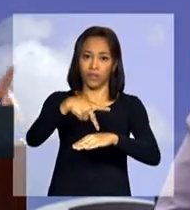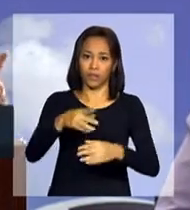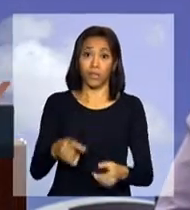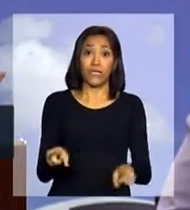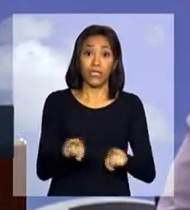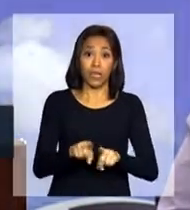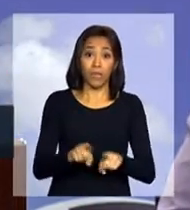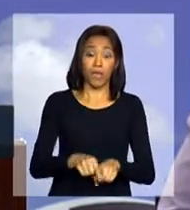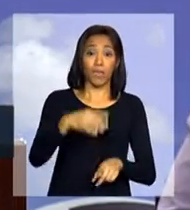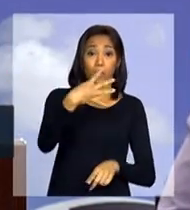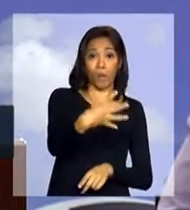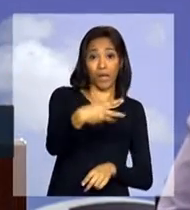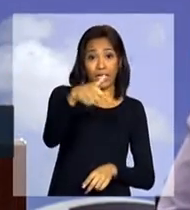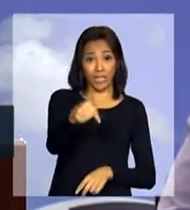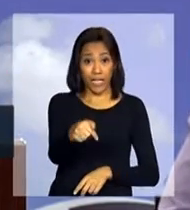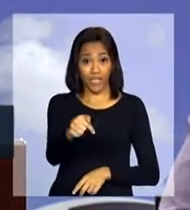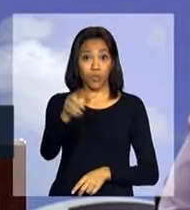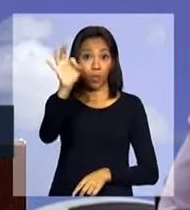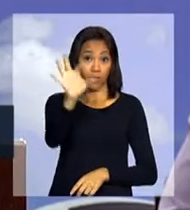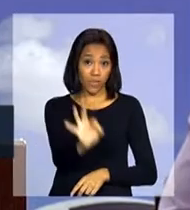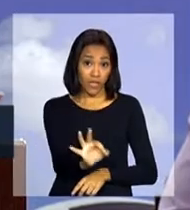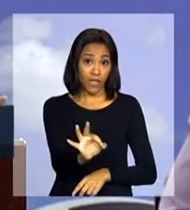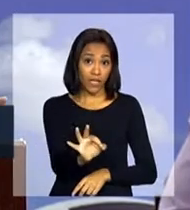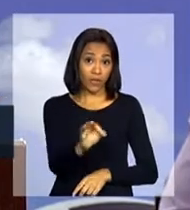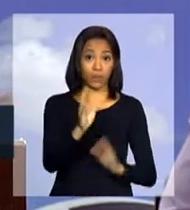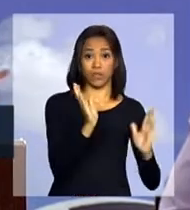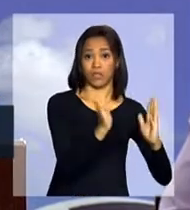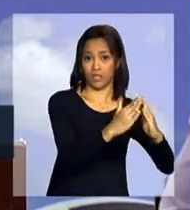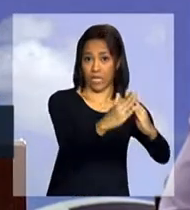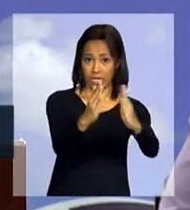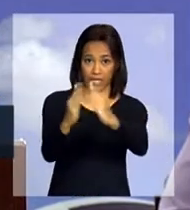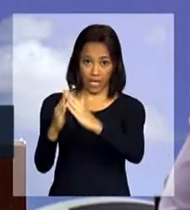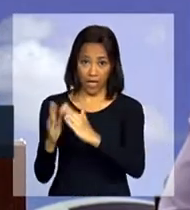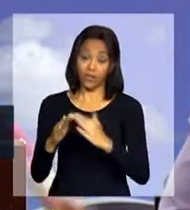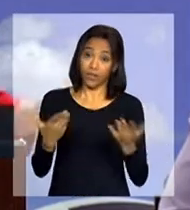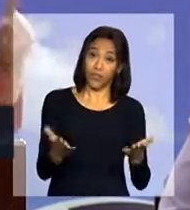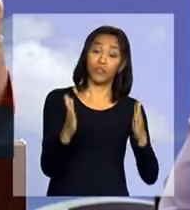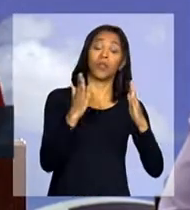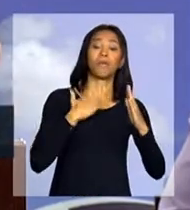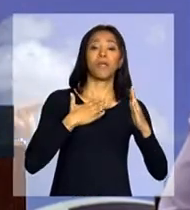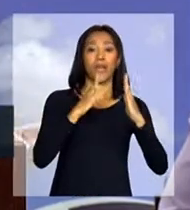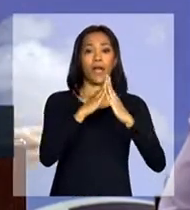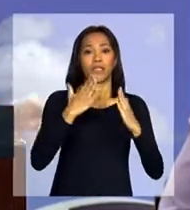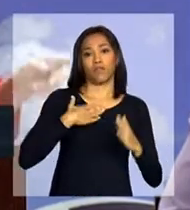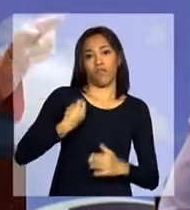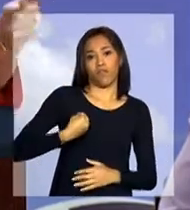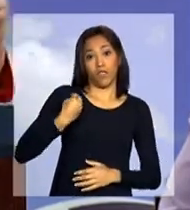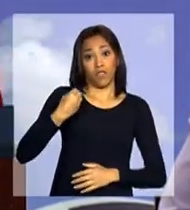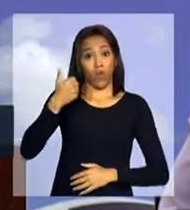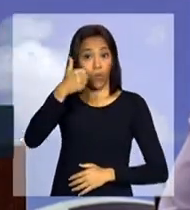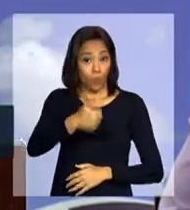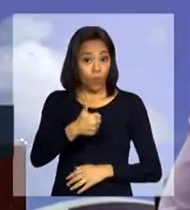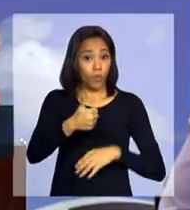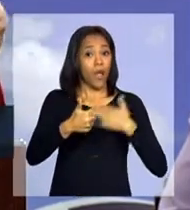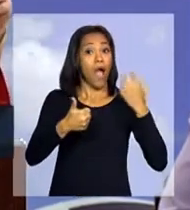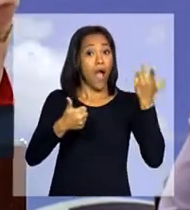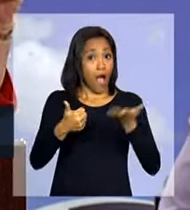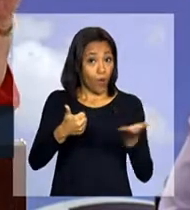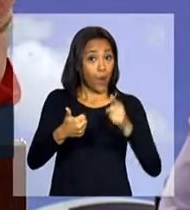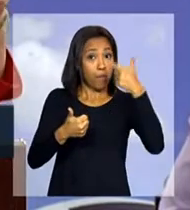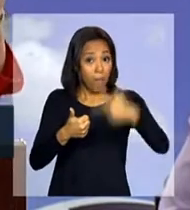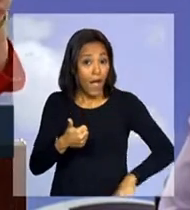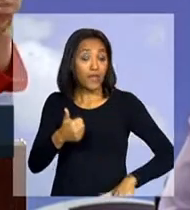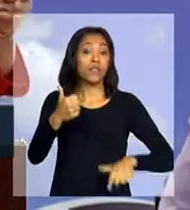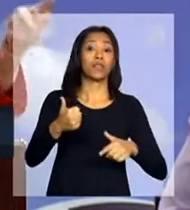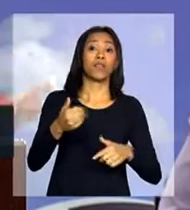47% das moradias, tanto do Minha Casa Minha Vida 1, quanto agora mais ainda